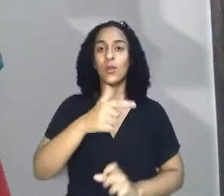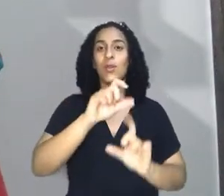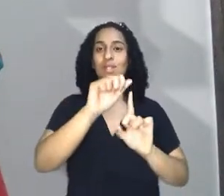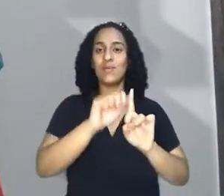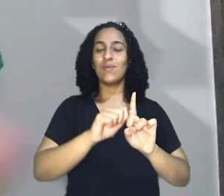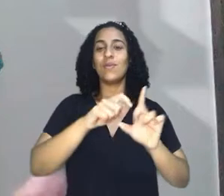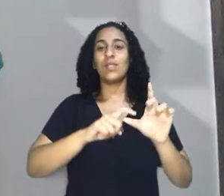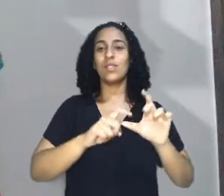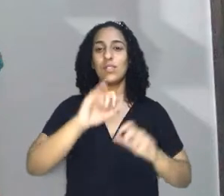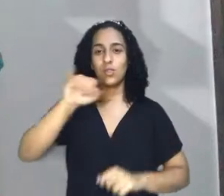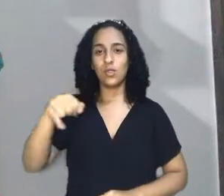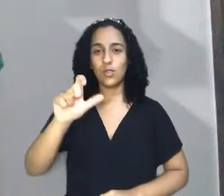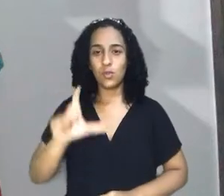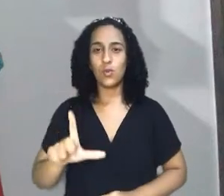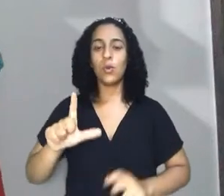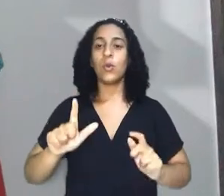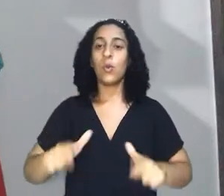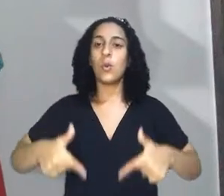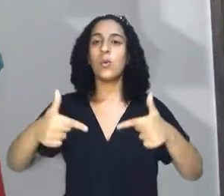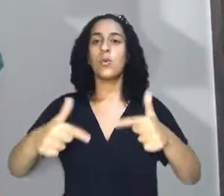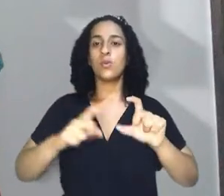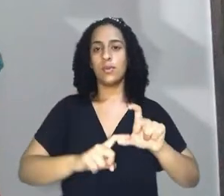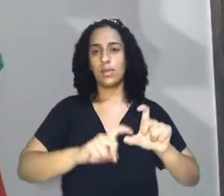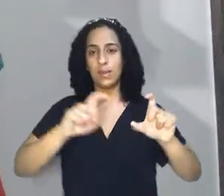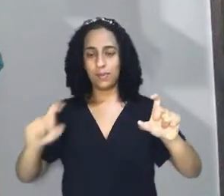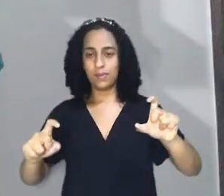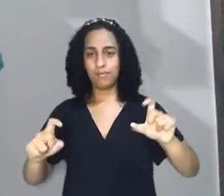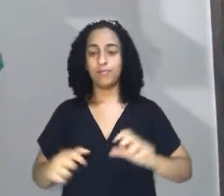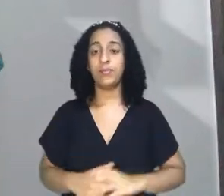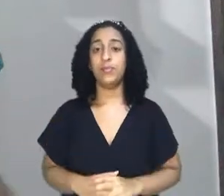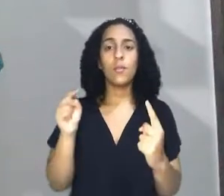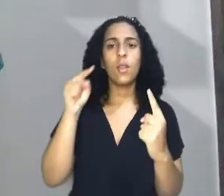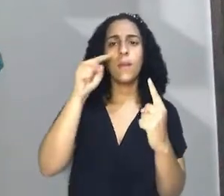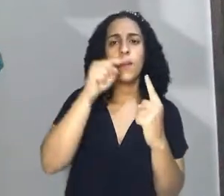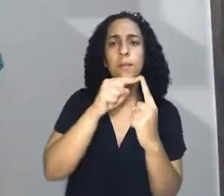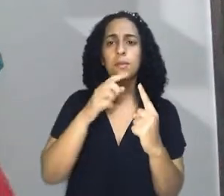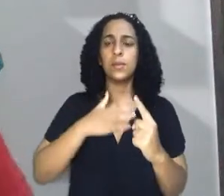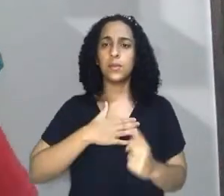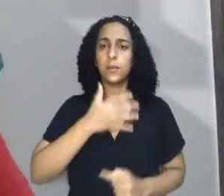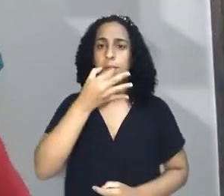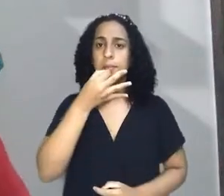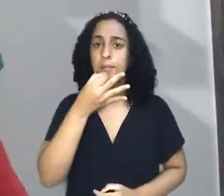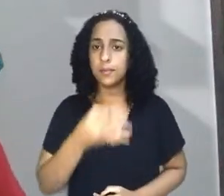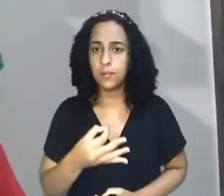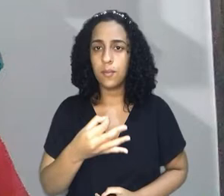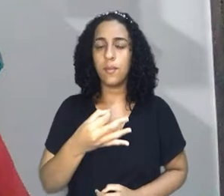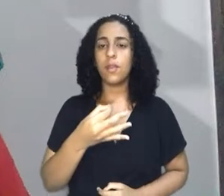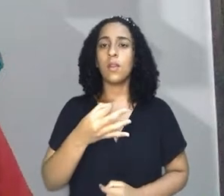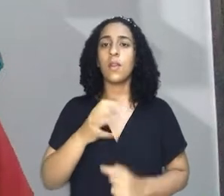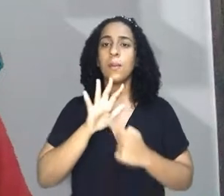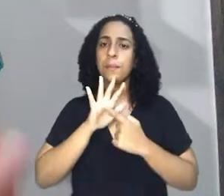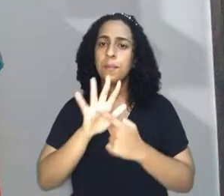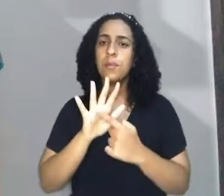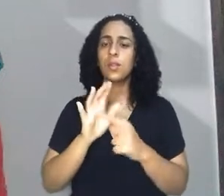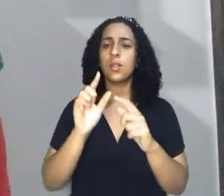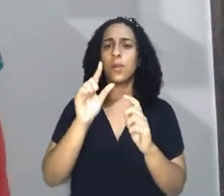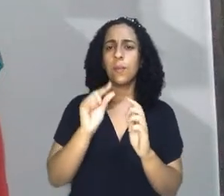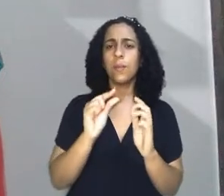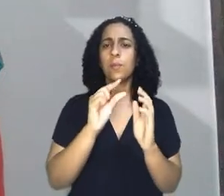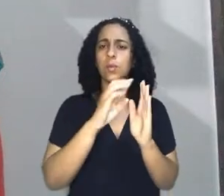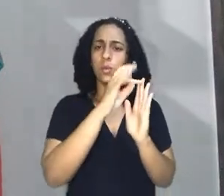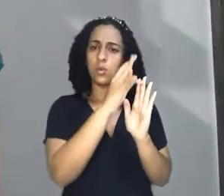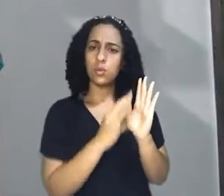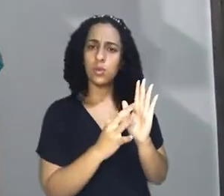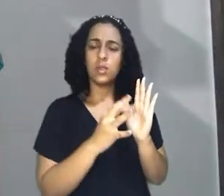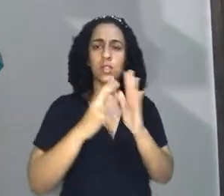estadual da Bahia pela luta da independência. Bem, o objetivo da minha fala é trazer um pouco das reflexões trazidas pelo